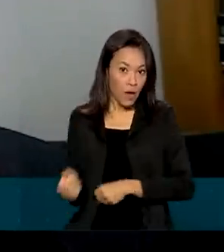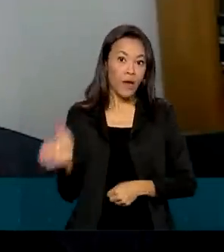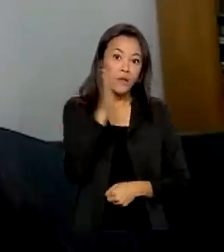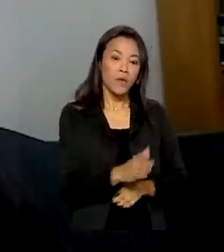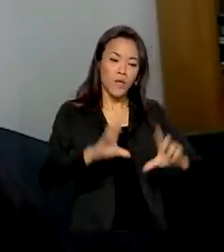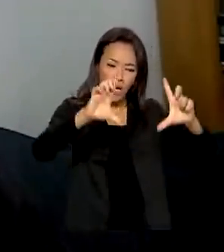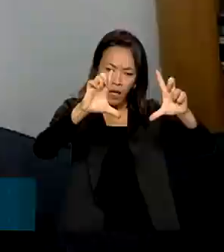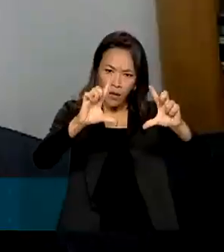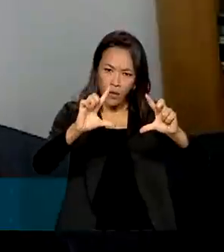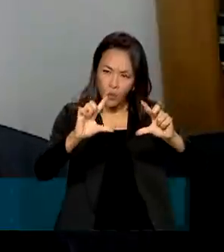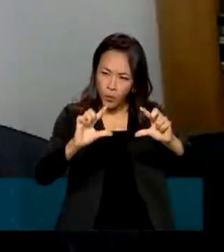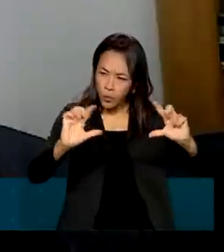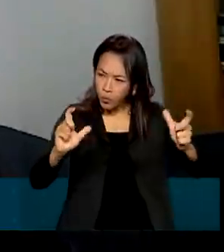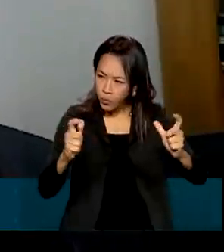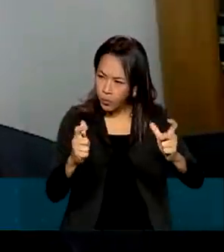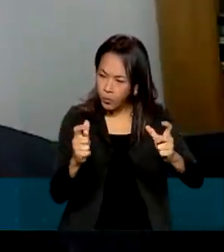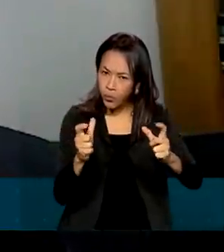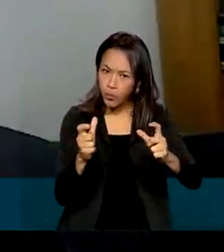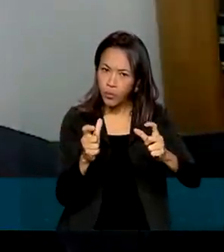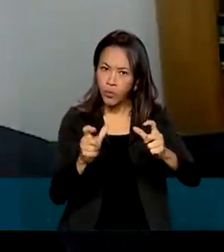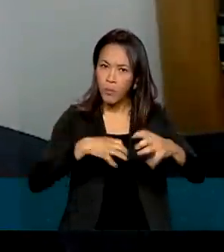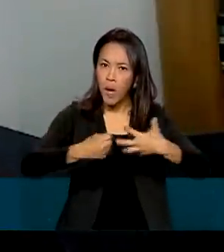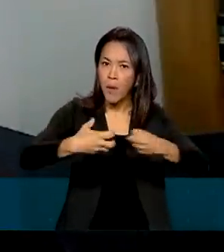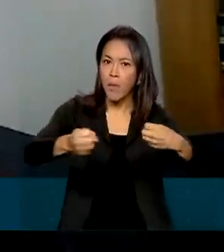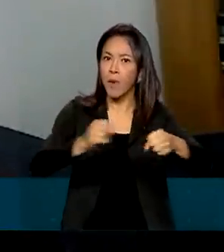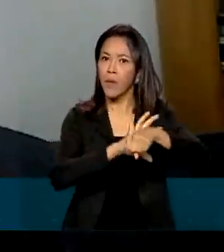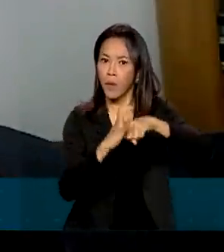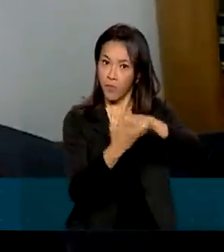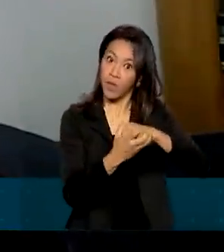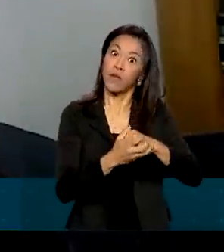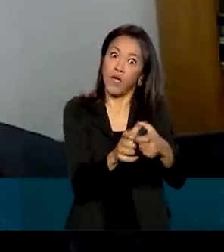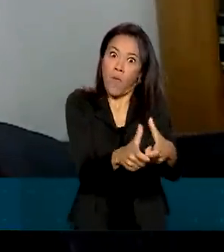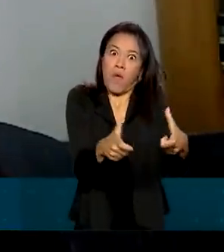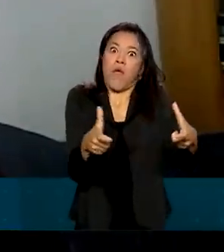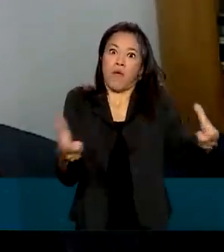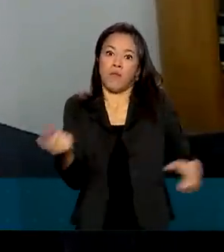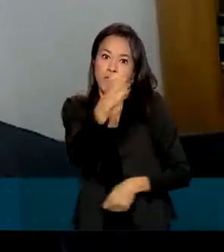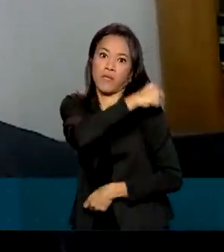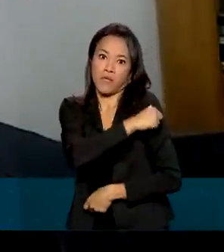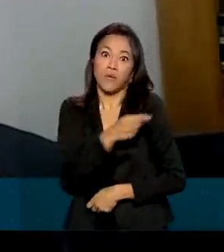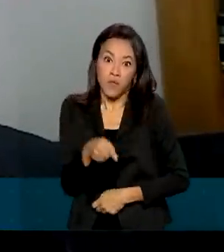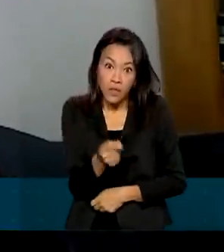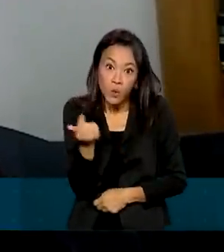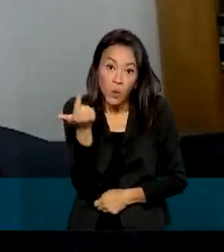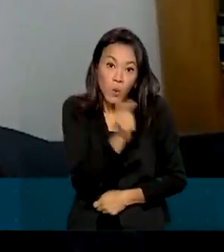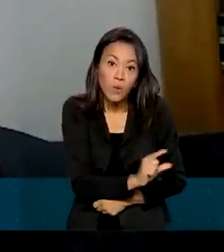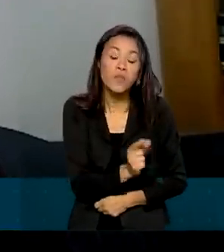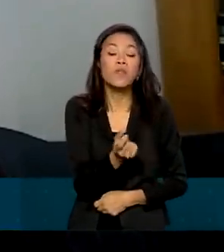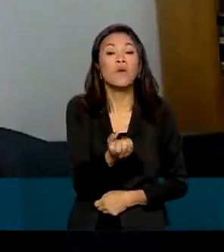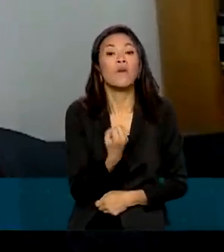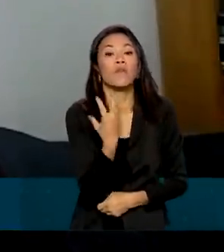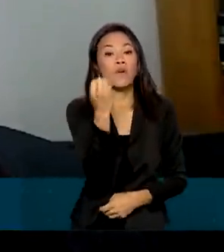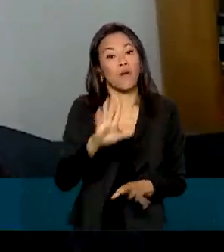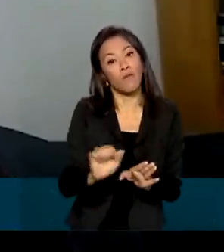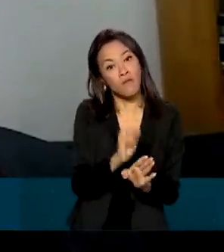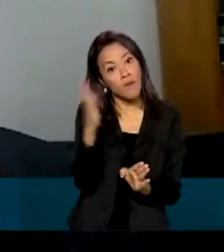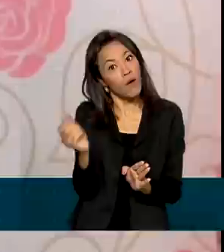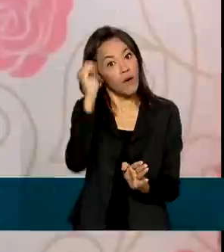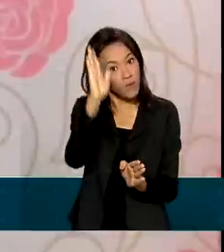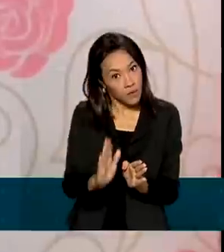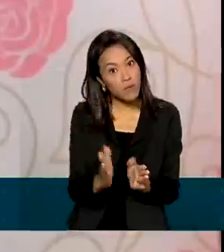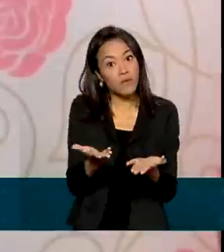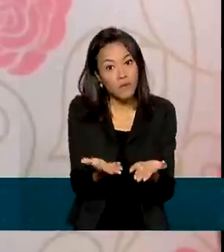pandemia, e claro, o aumento da vacinação que possibilitou as viagens internacionais ocorreram.